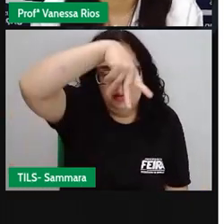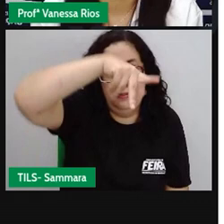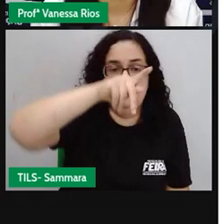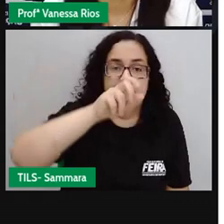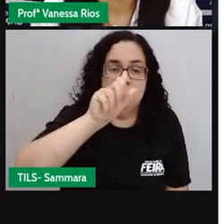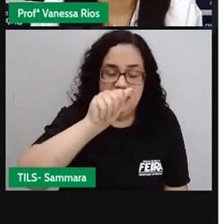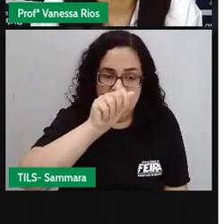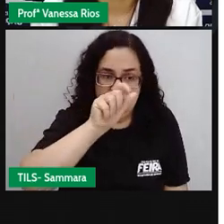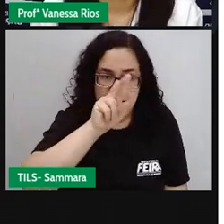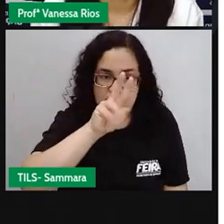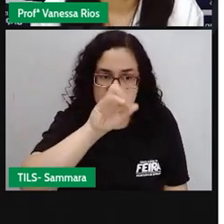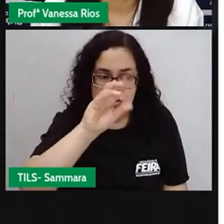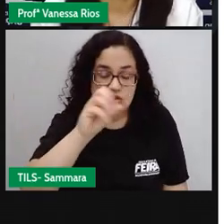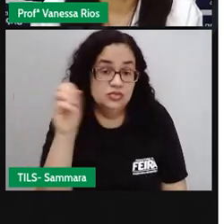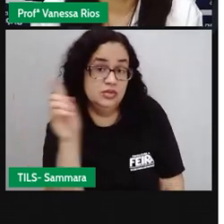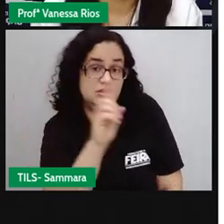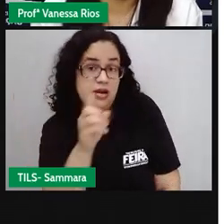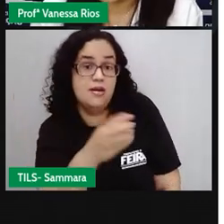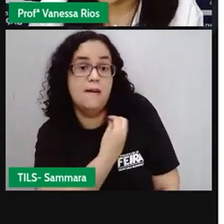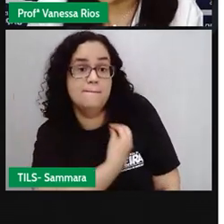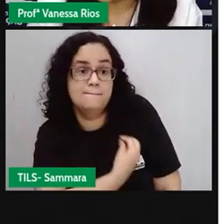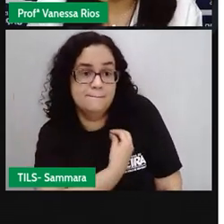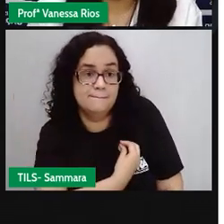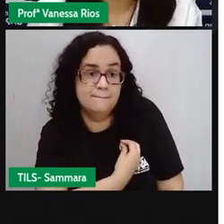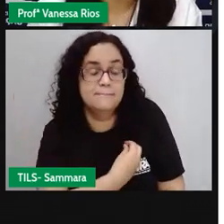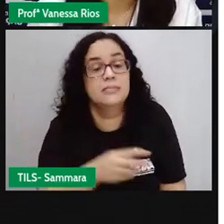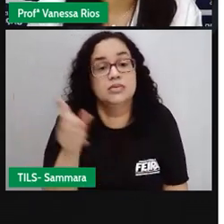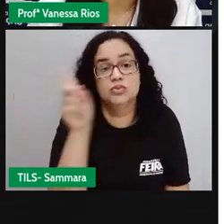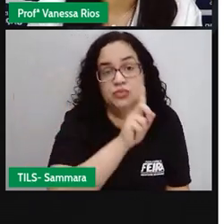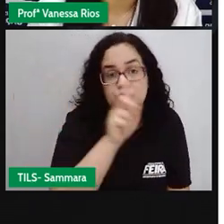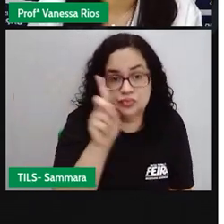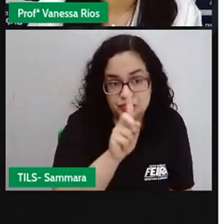negativo ou afirmativo é a presença aí do não.